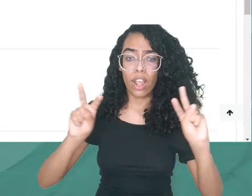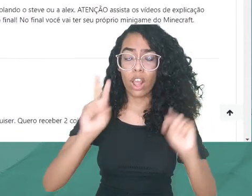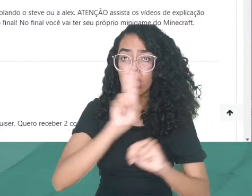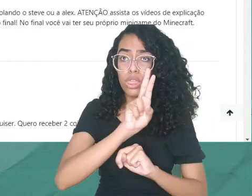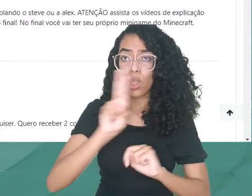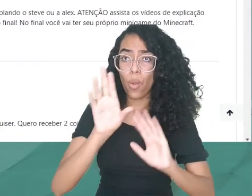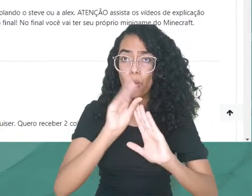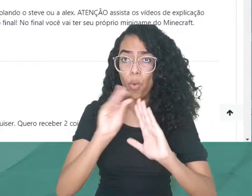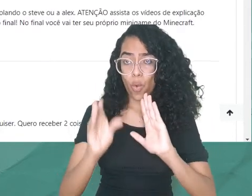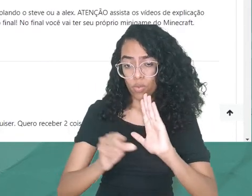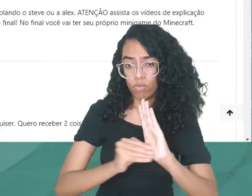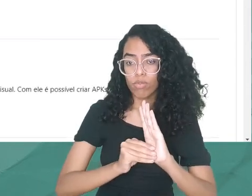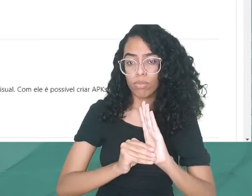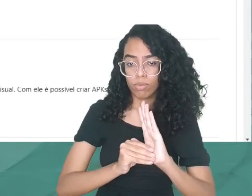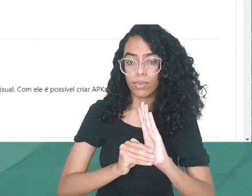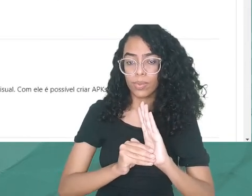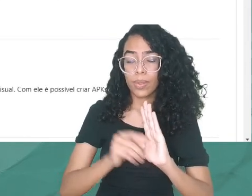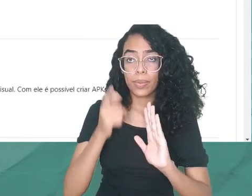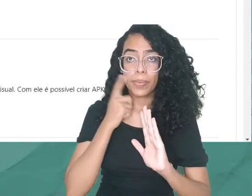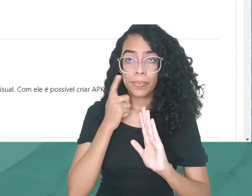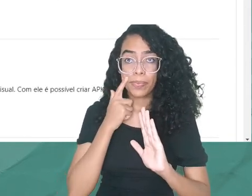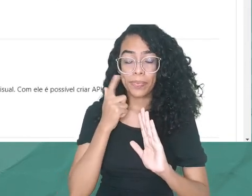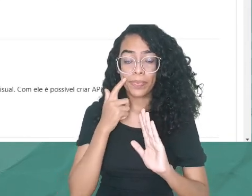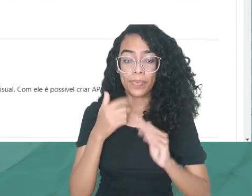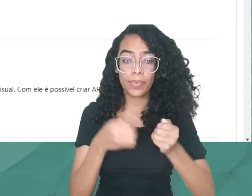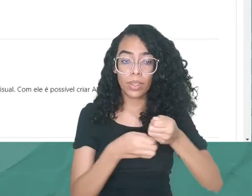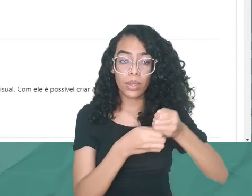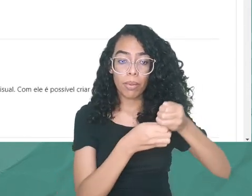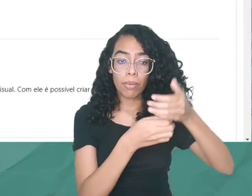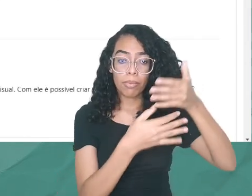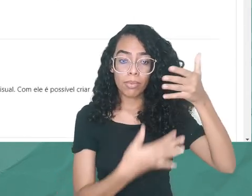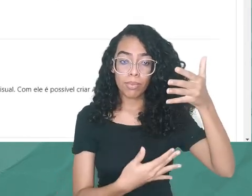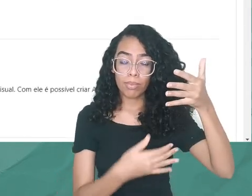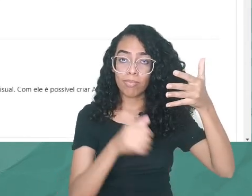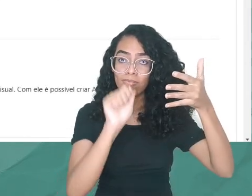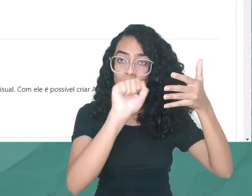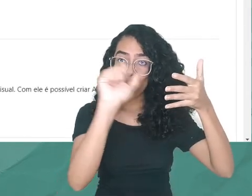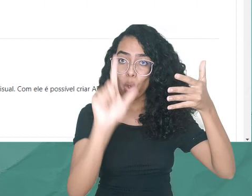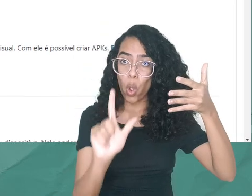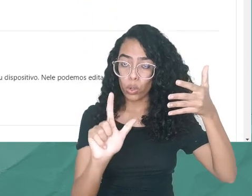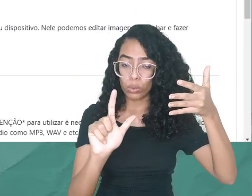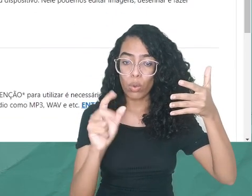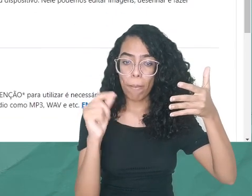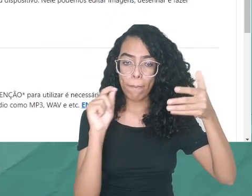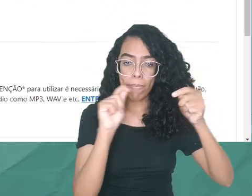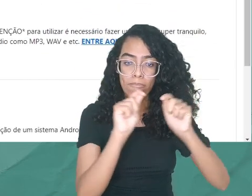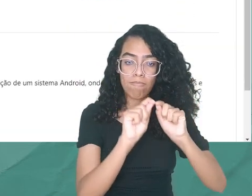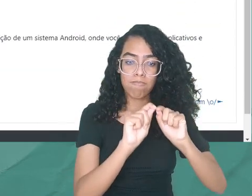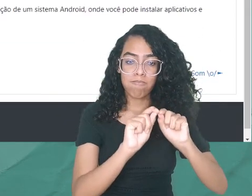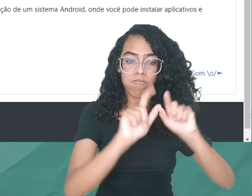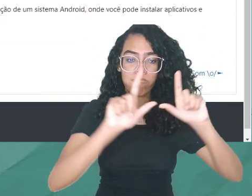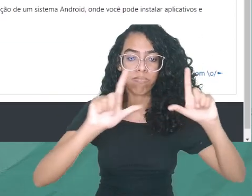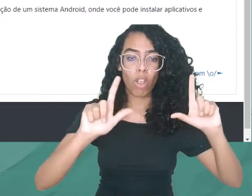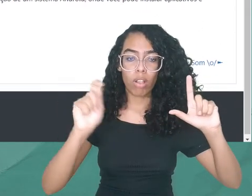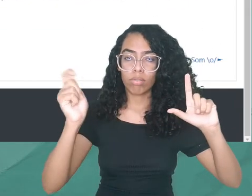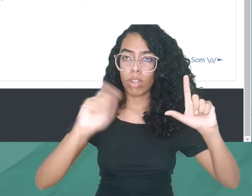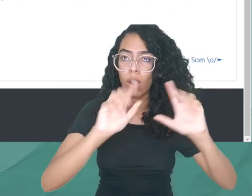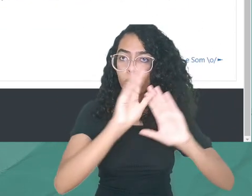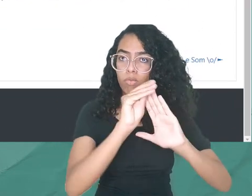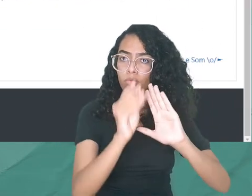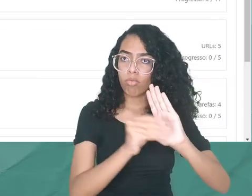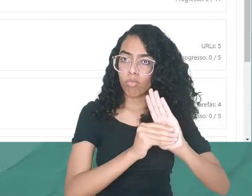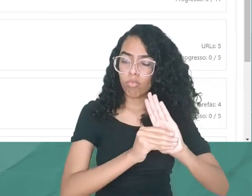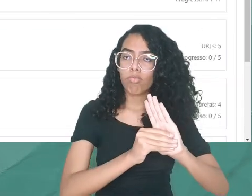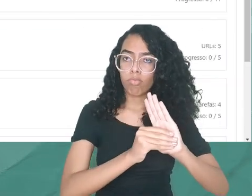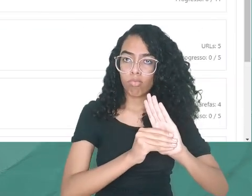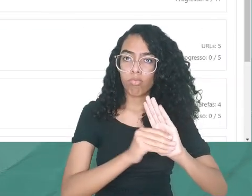Basta clicar na lateral direita onde ficam as pastas ou simplesmente no nome azul em cada tópico, na parte central da tela para acessar o conteúdo do